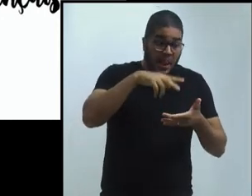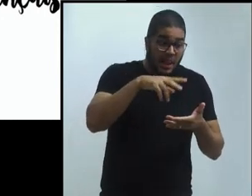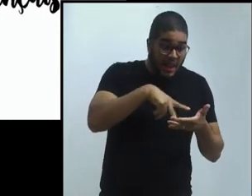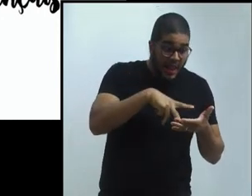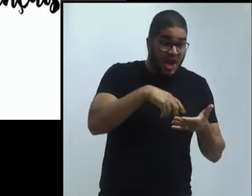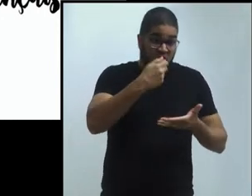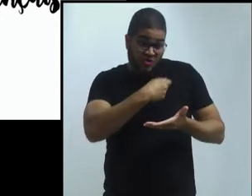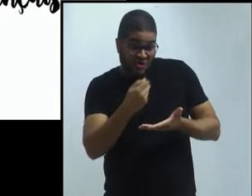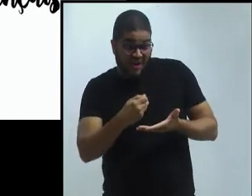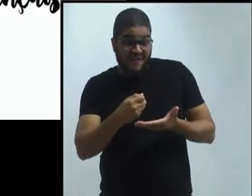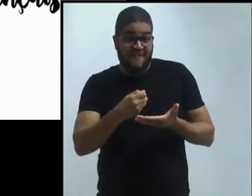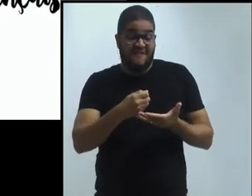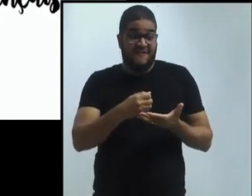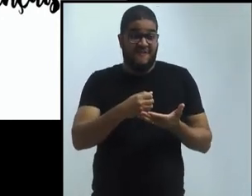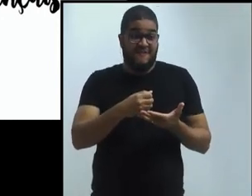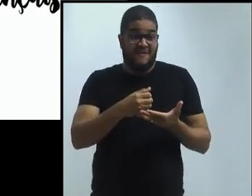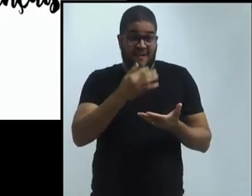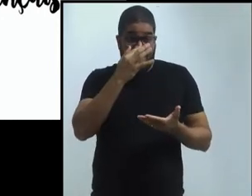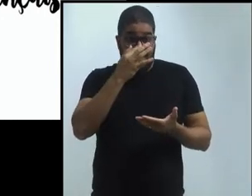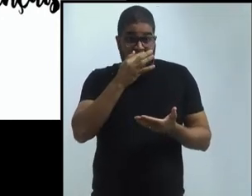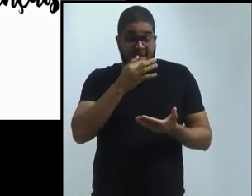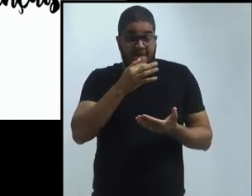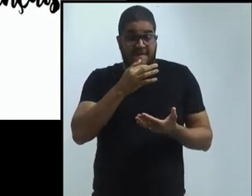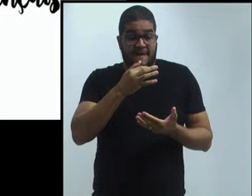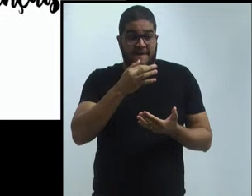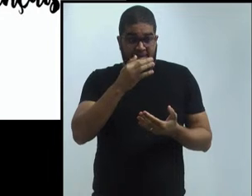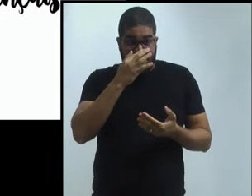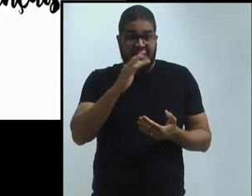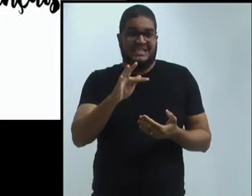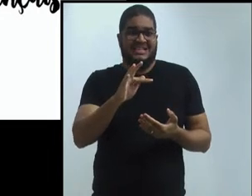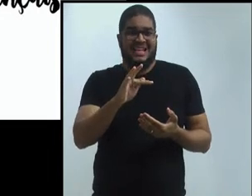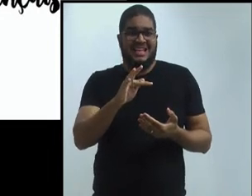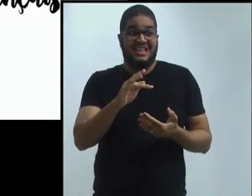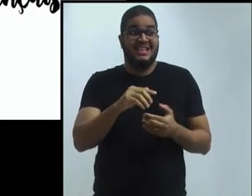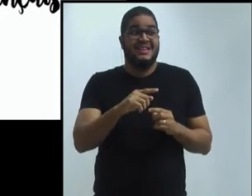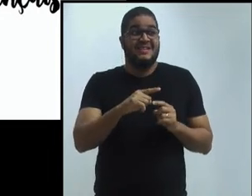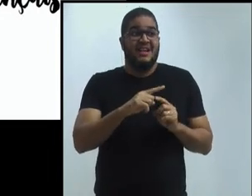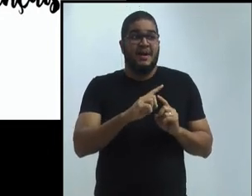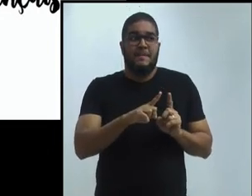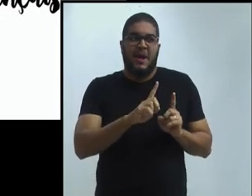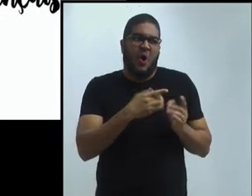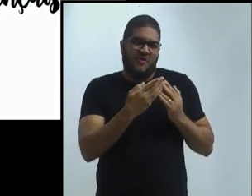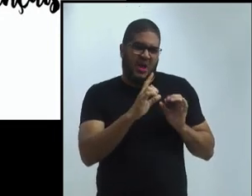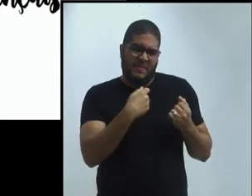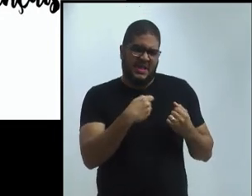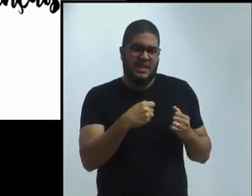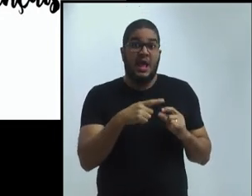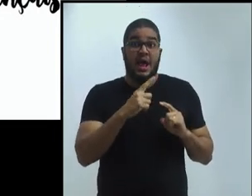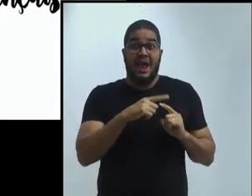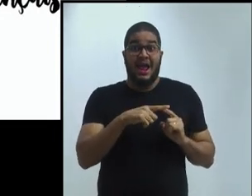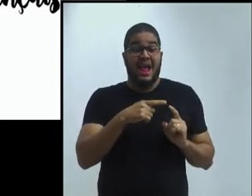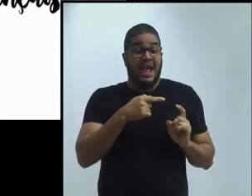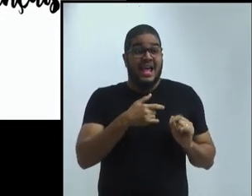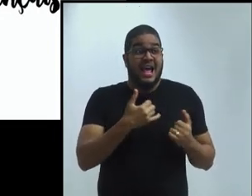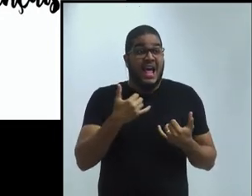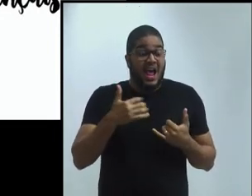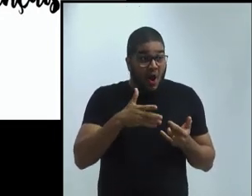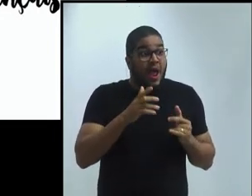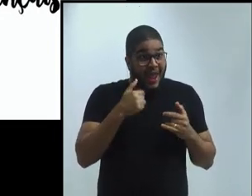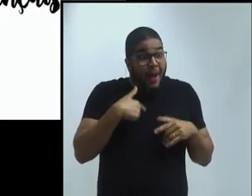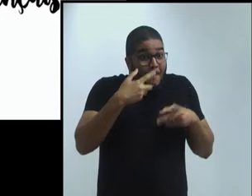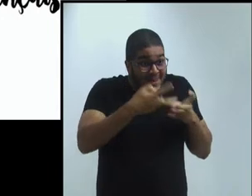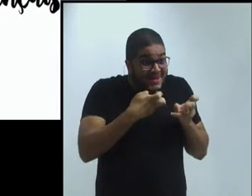é vivo, ele tem 93 anos, ele está lindinho. Essa carinha aqui foi quando ele foi meu